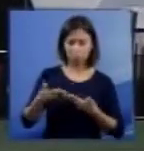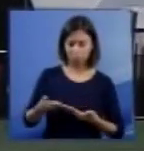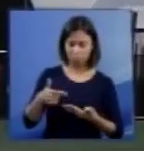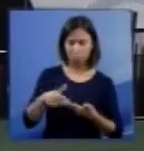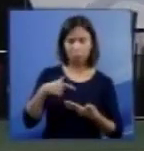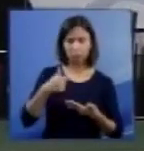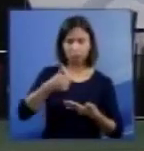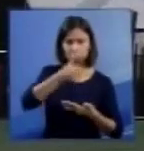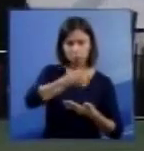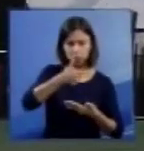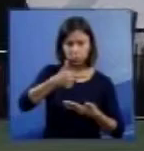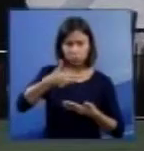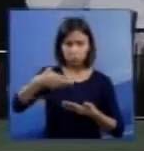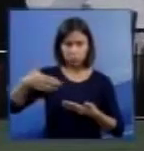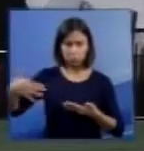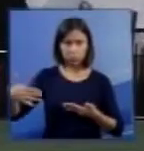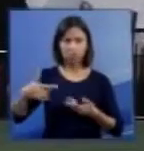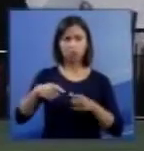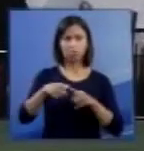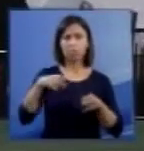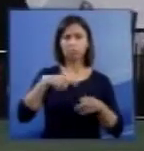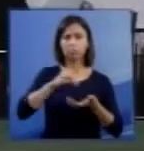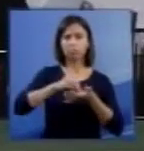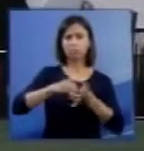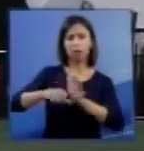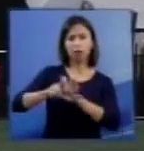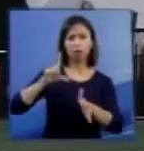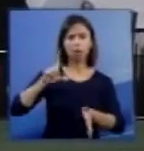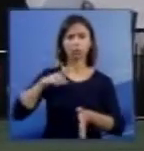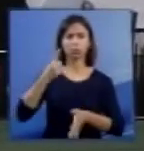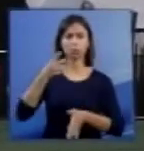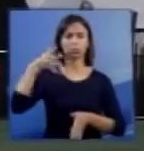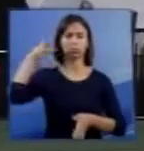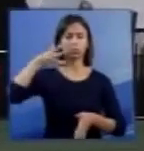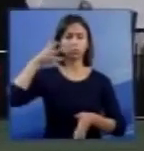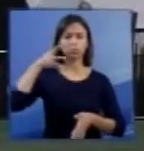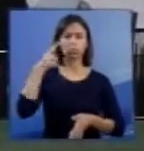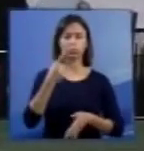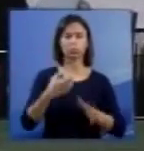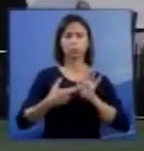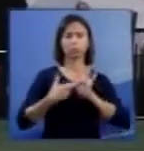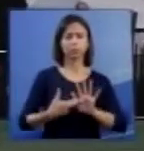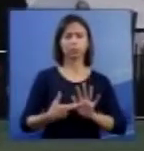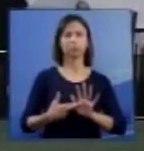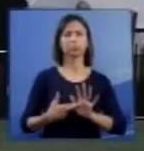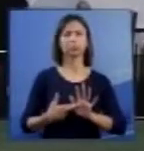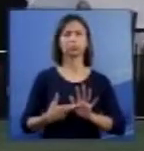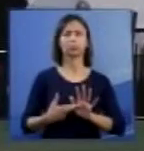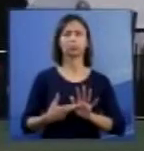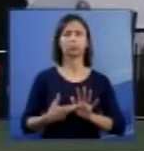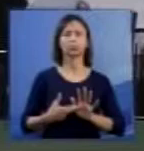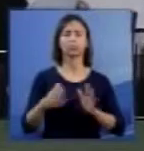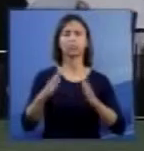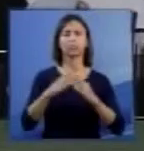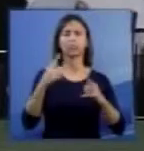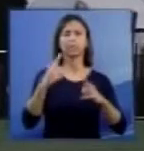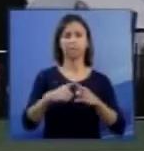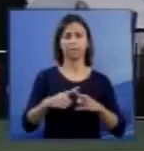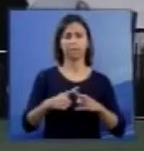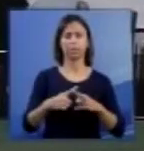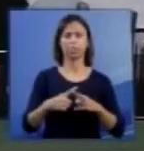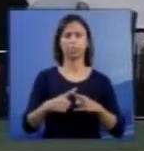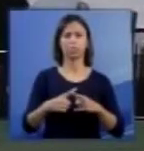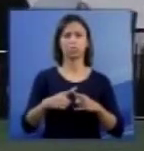colocação nós teremos antes a audição do representante da Igreja Universal,